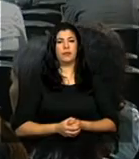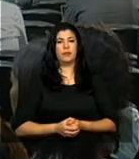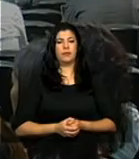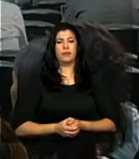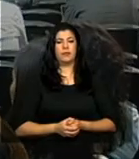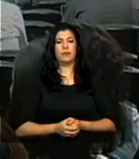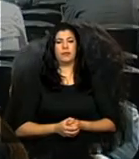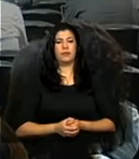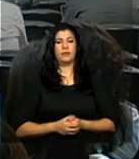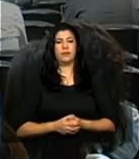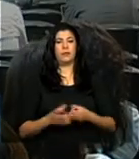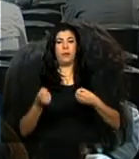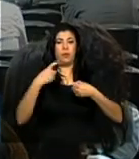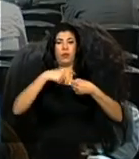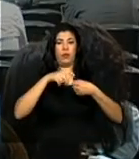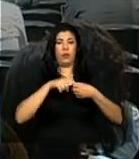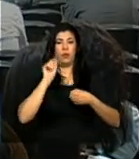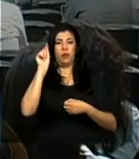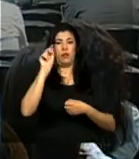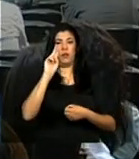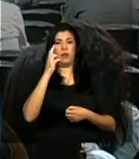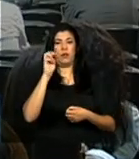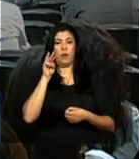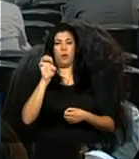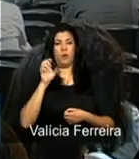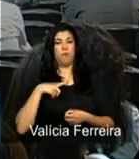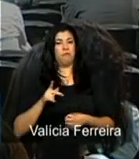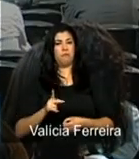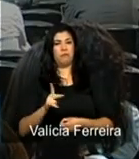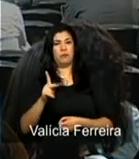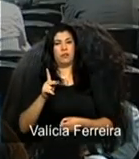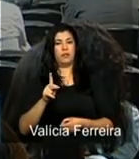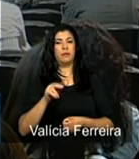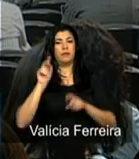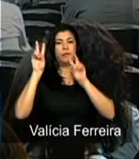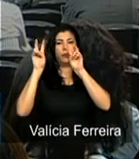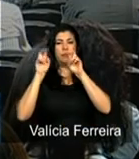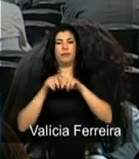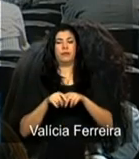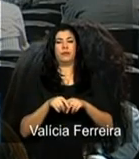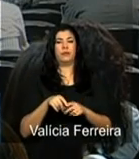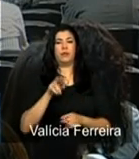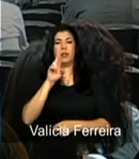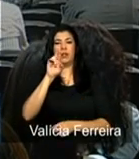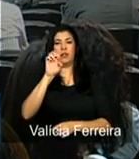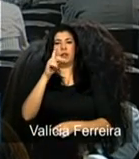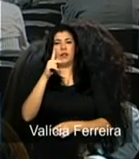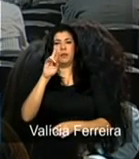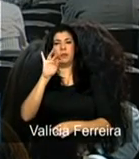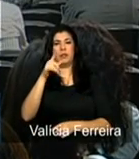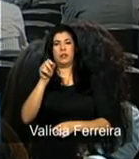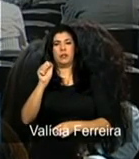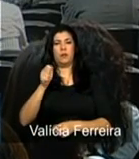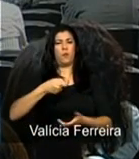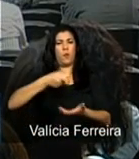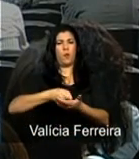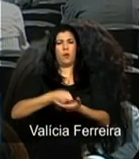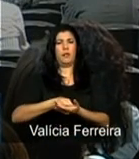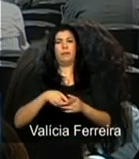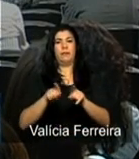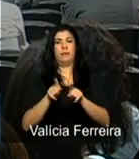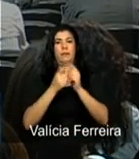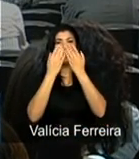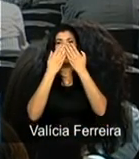Volta para a home. Senão a gente... Repressão e abertura. Repressão. Isso. Legal.